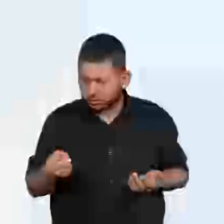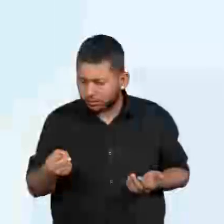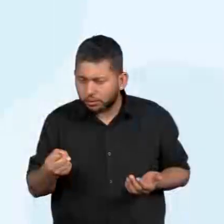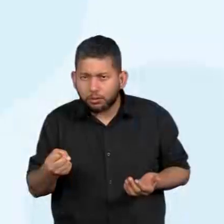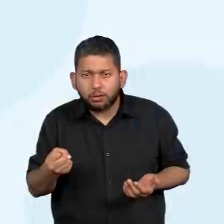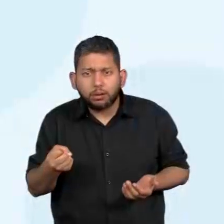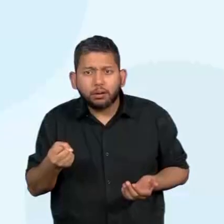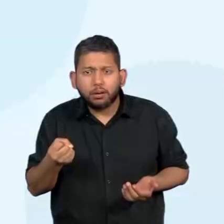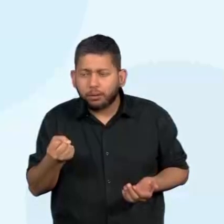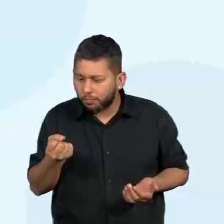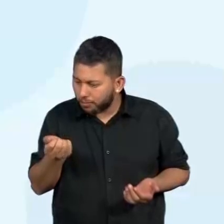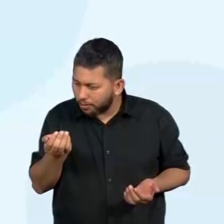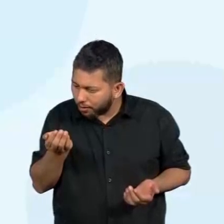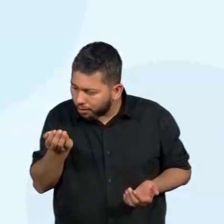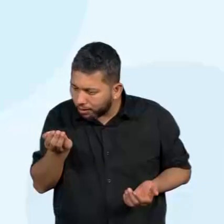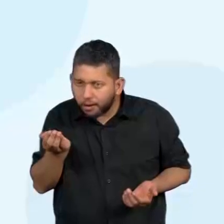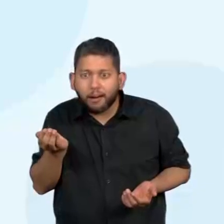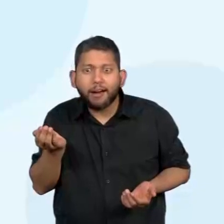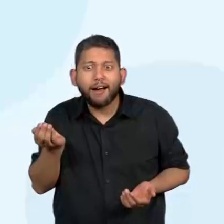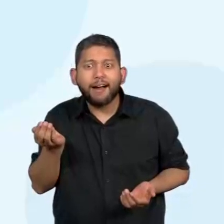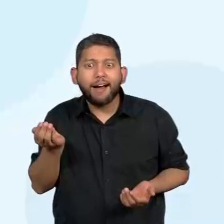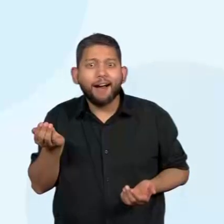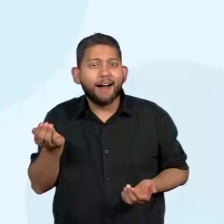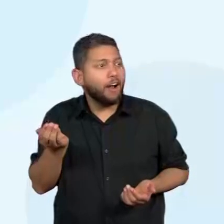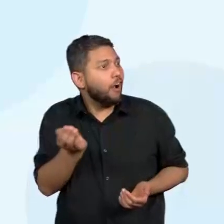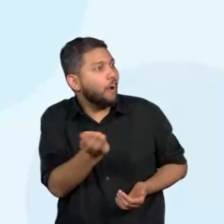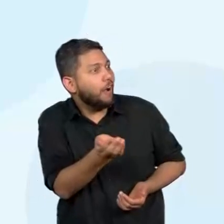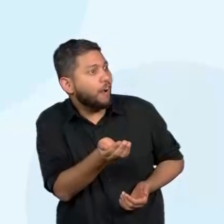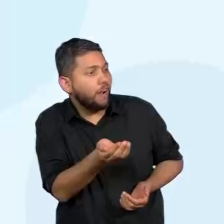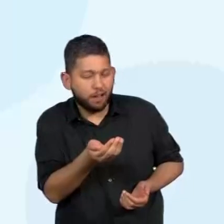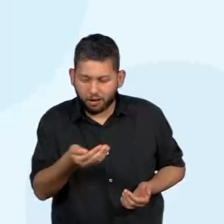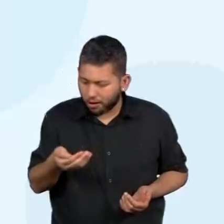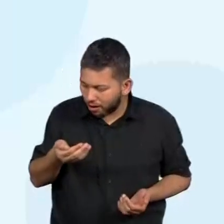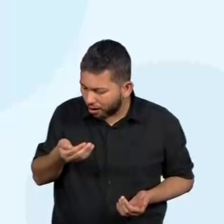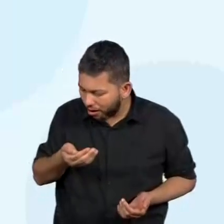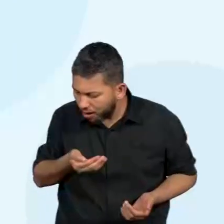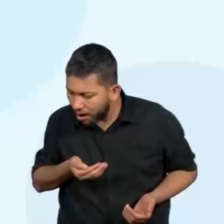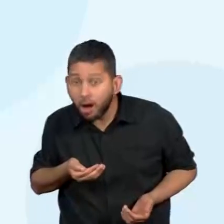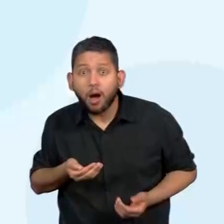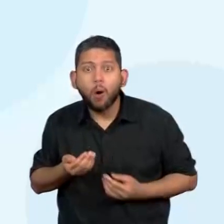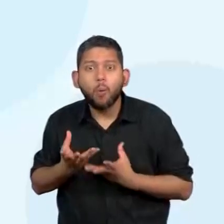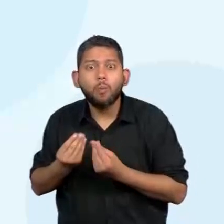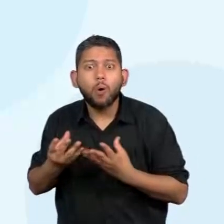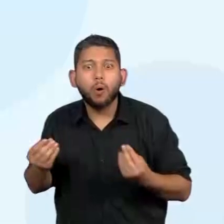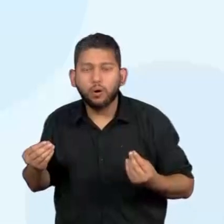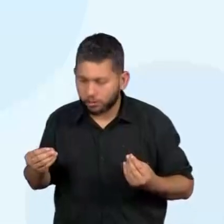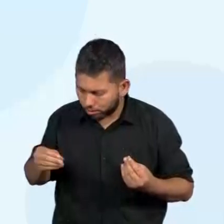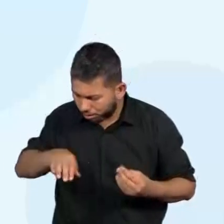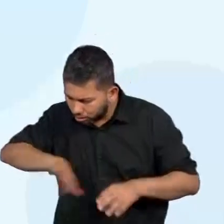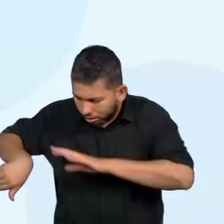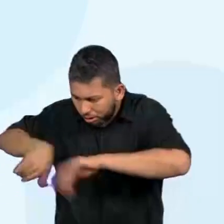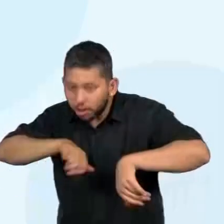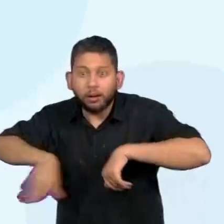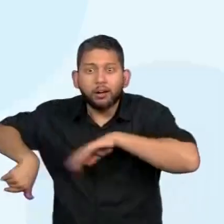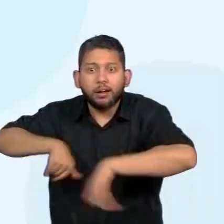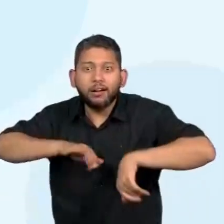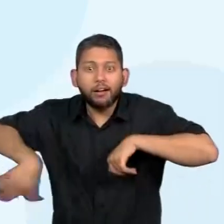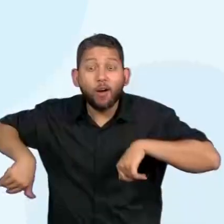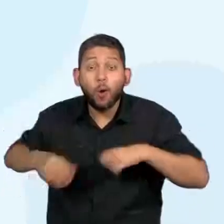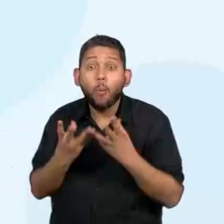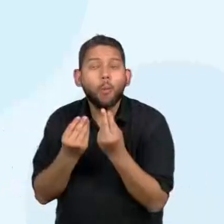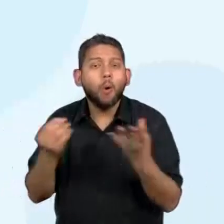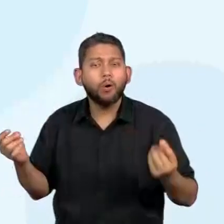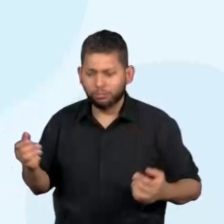perceberam que não havia só uma. E que os objetos eram bem mais valiosos do que